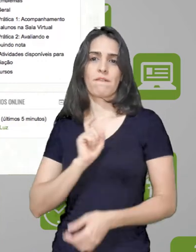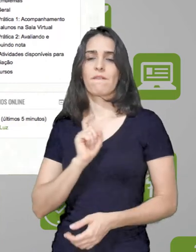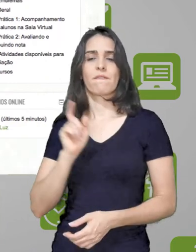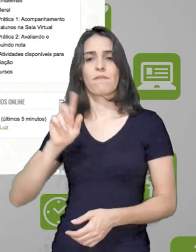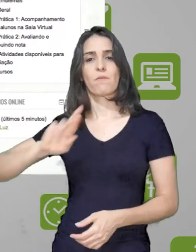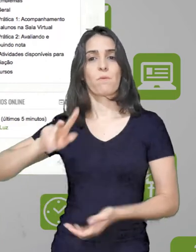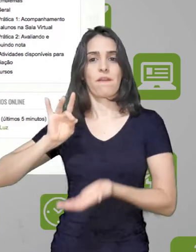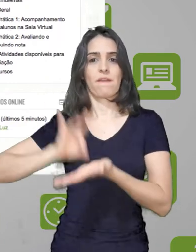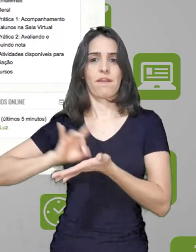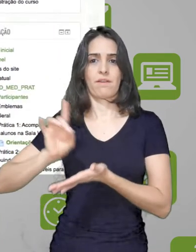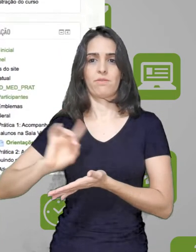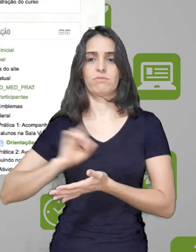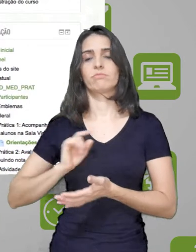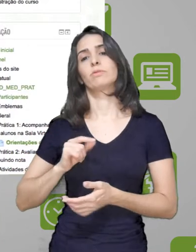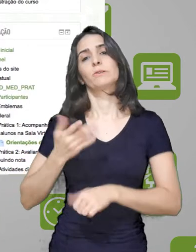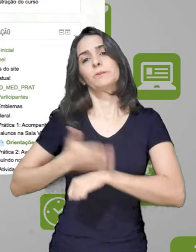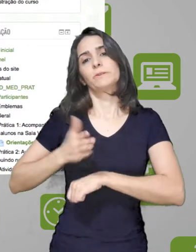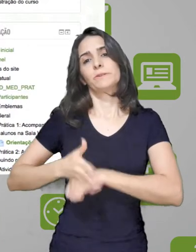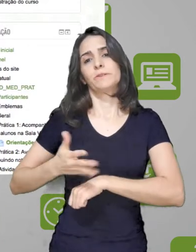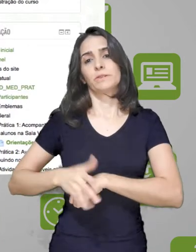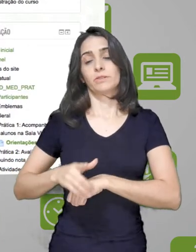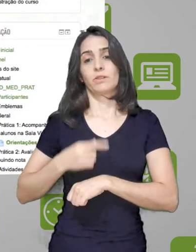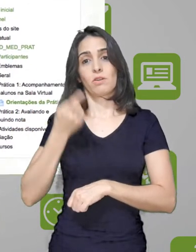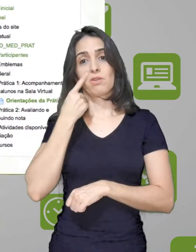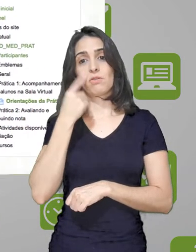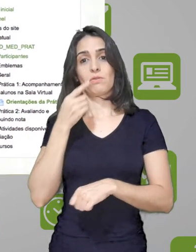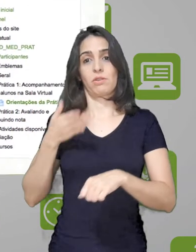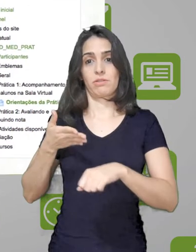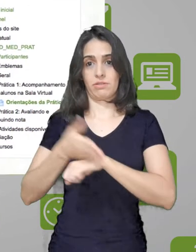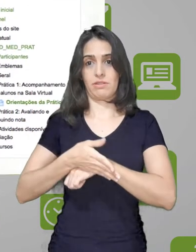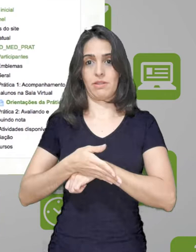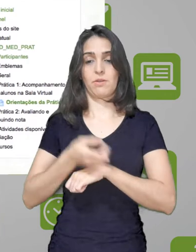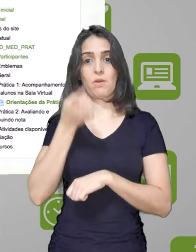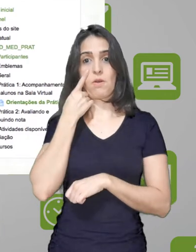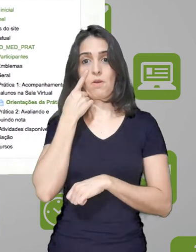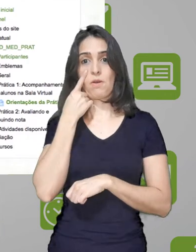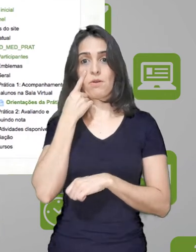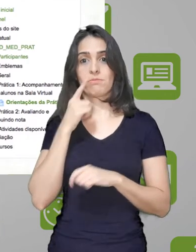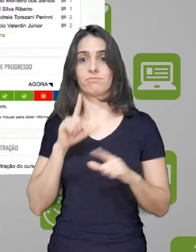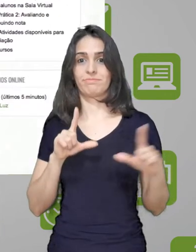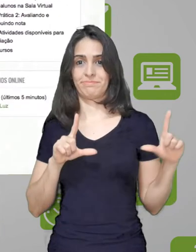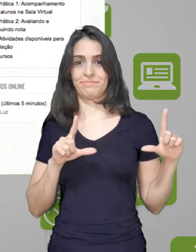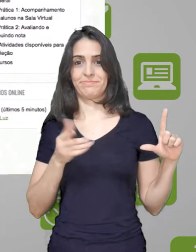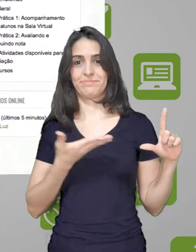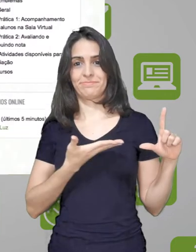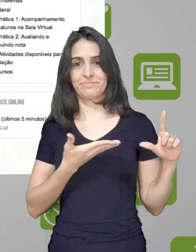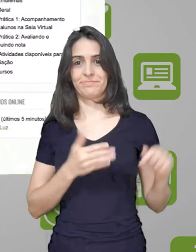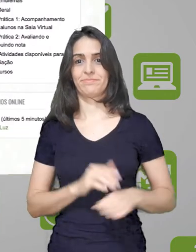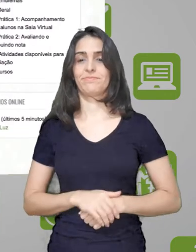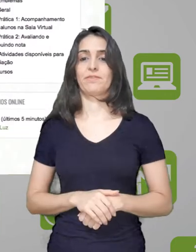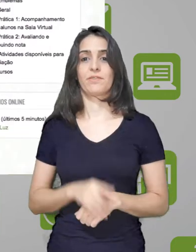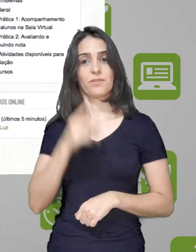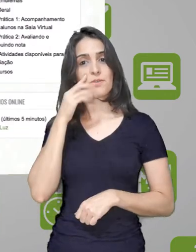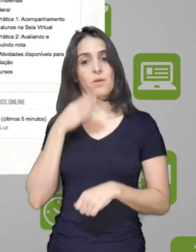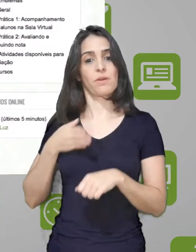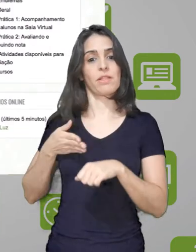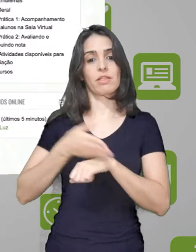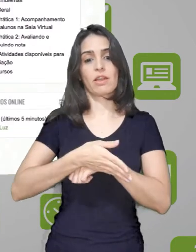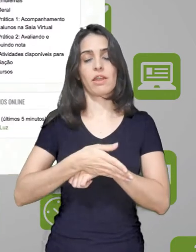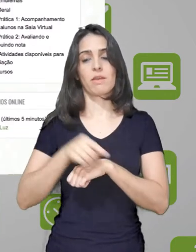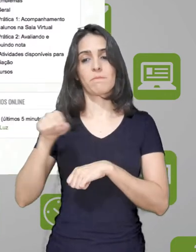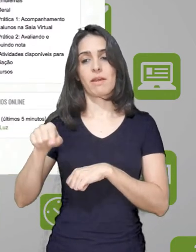vou acessar esse material aqui, tá? Como exemplo, e vou voltar. O fato de eu ter